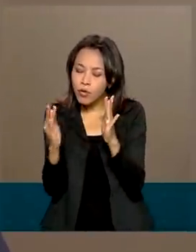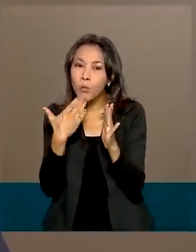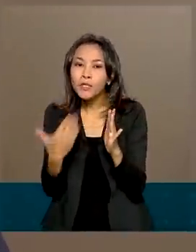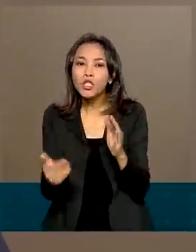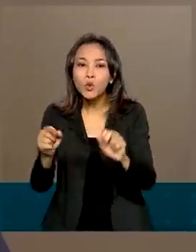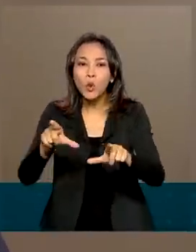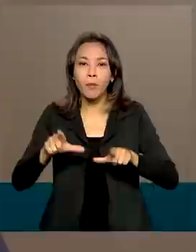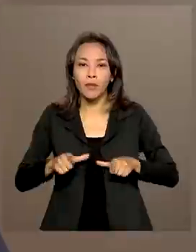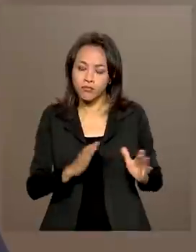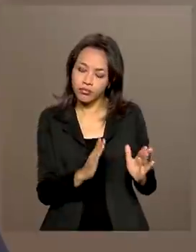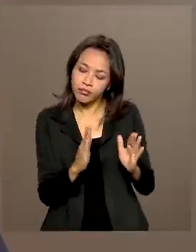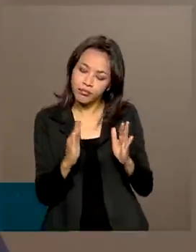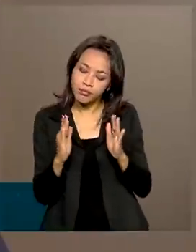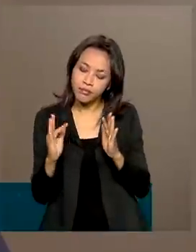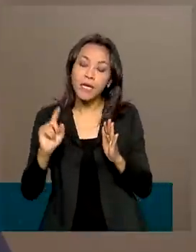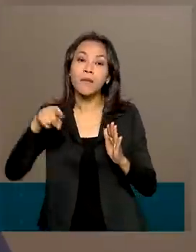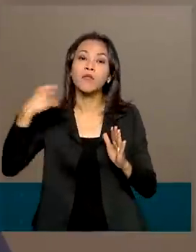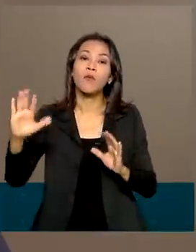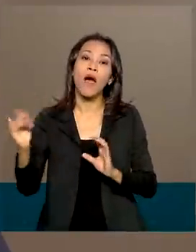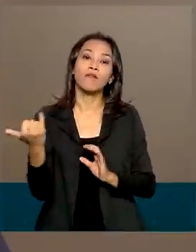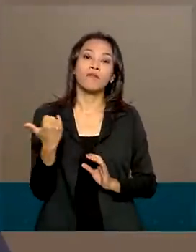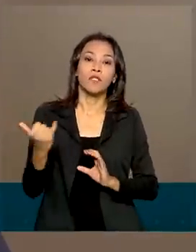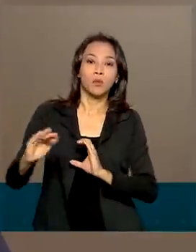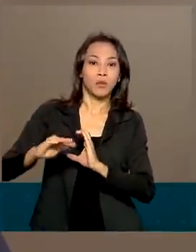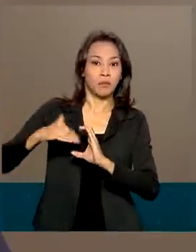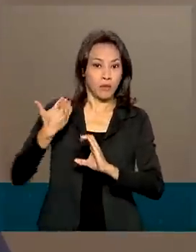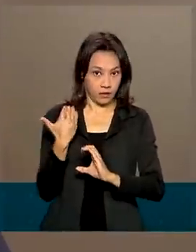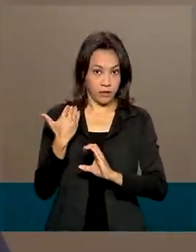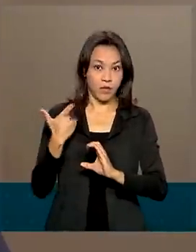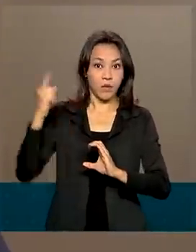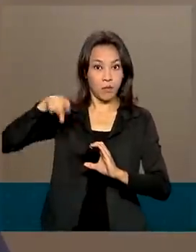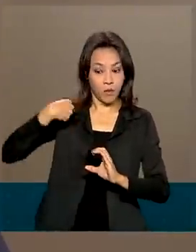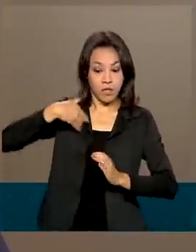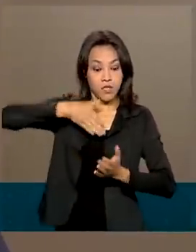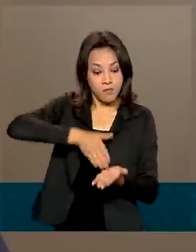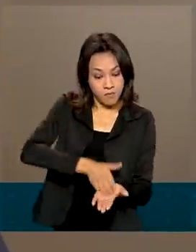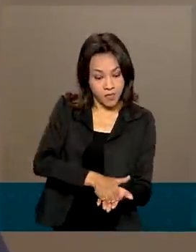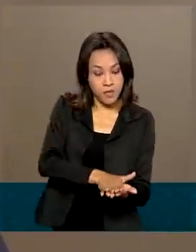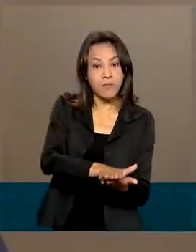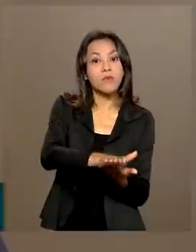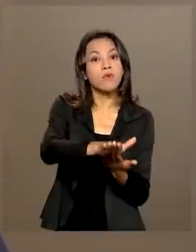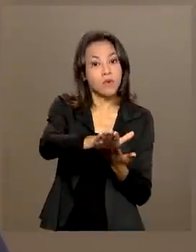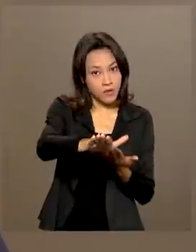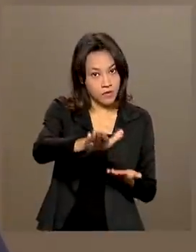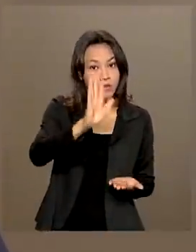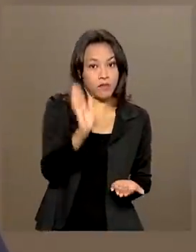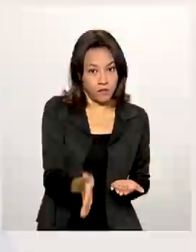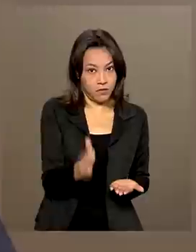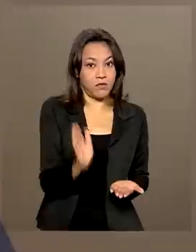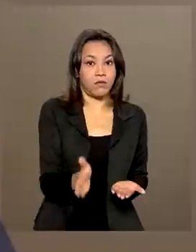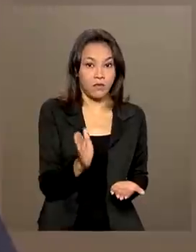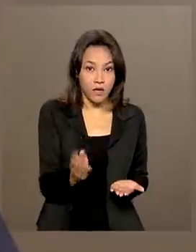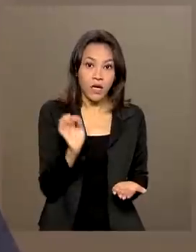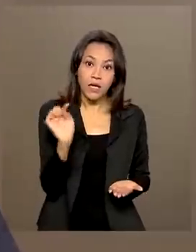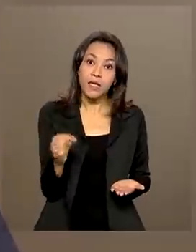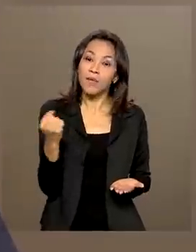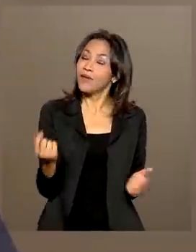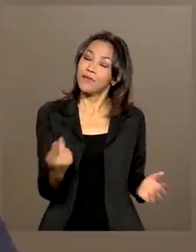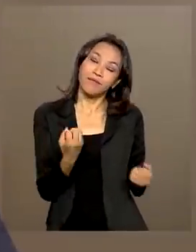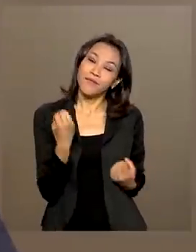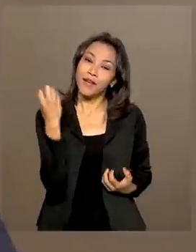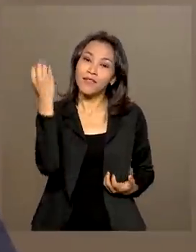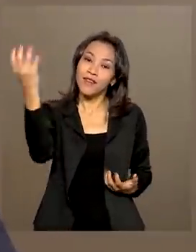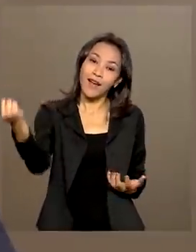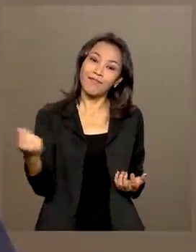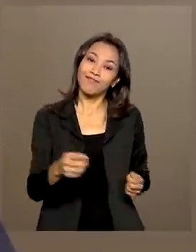uma notificação por e-mail, podendo imprimir o documento já emitido eletronicamente e viajar com esse